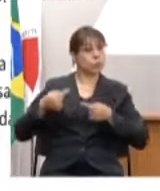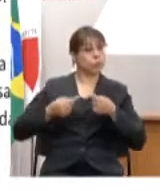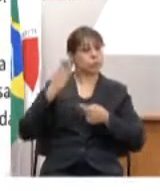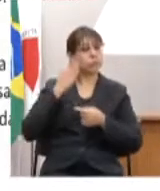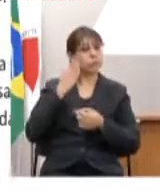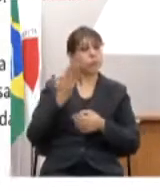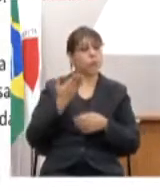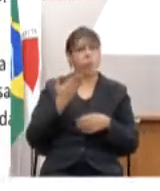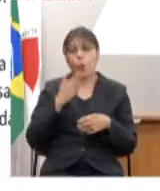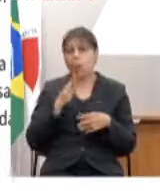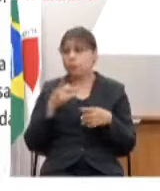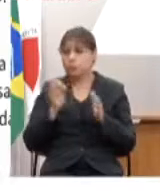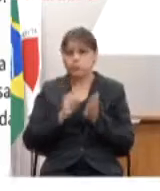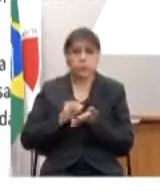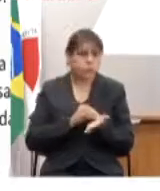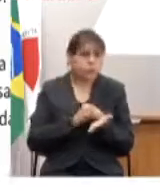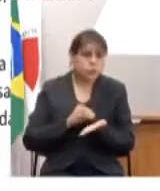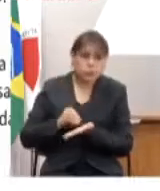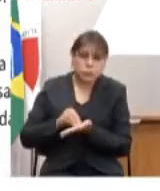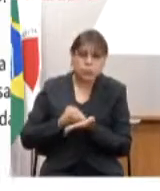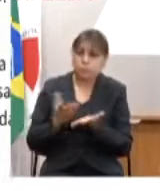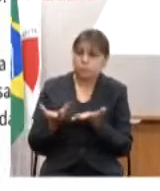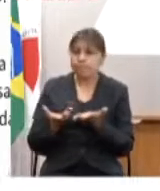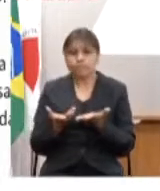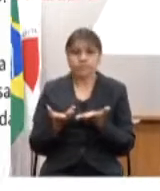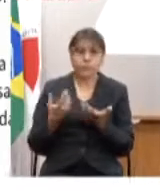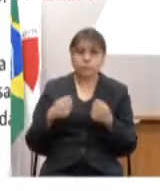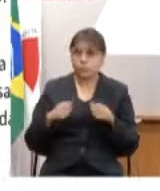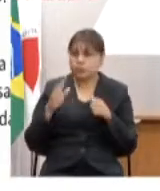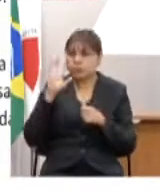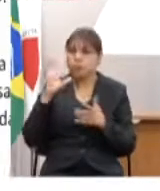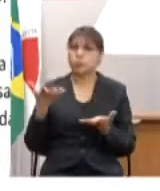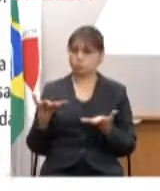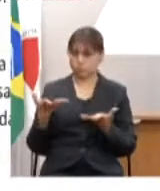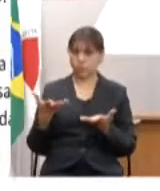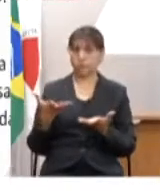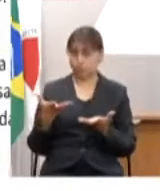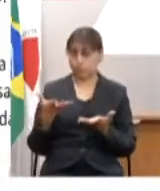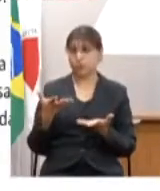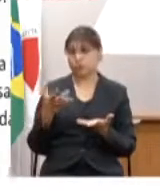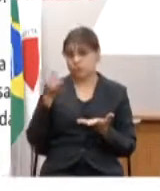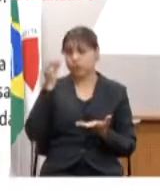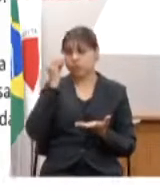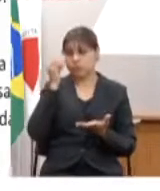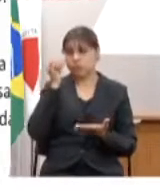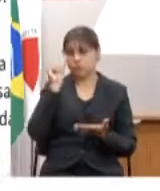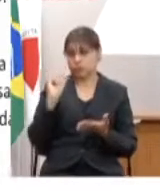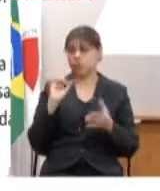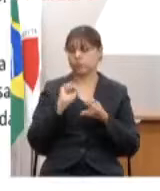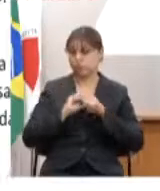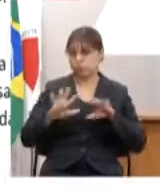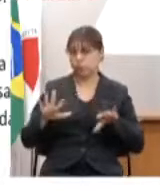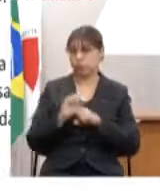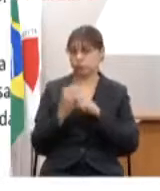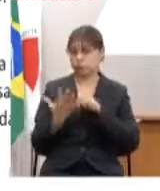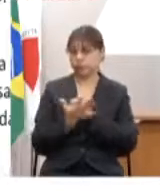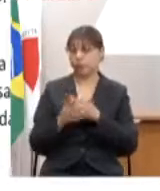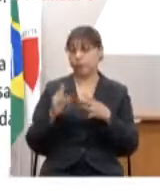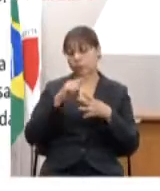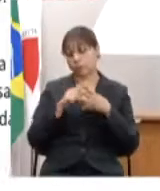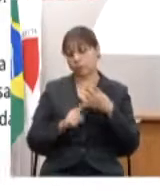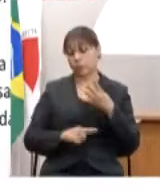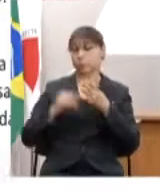pendências que por acaso possam estar havendo no sentido do enfrentamento da Covid então esses quatro níveis